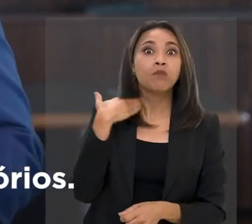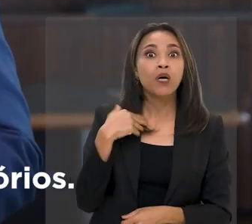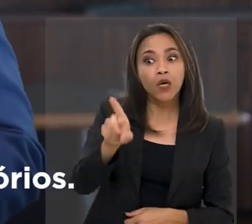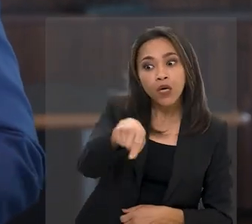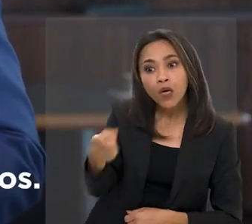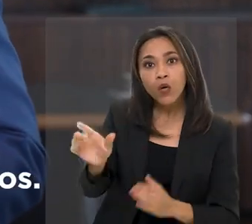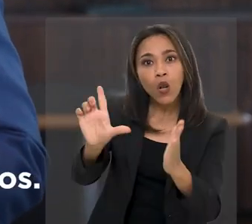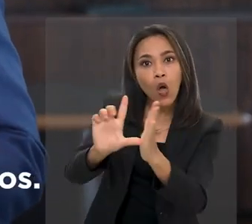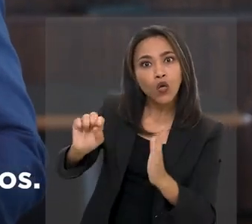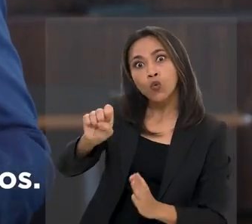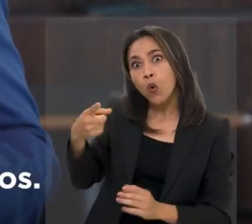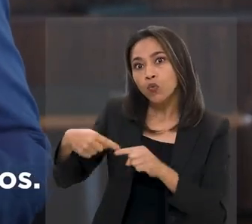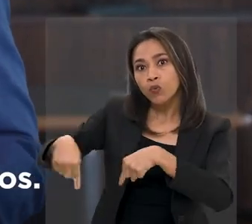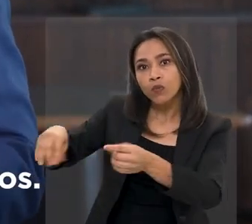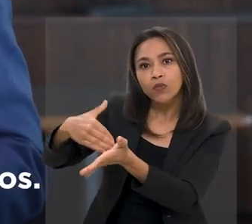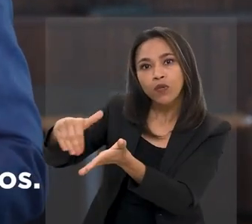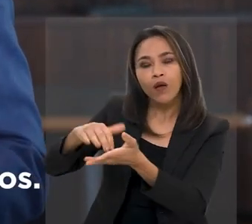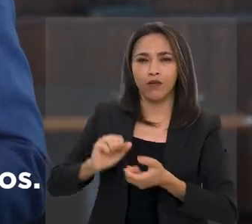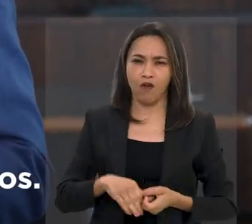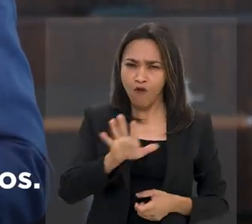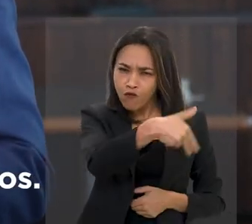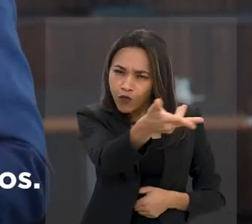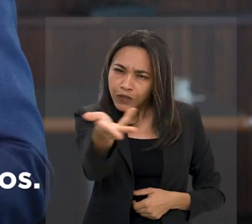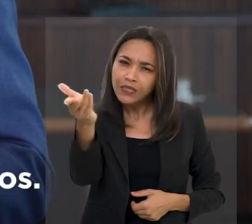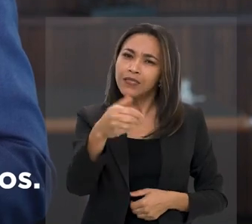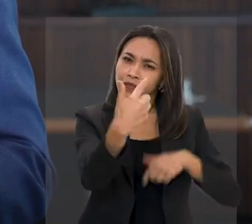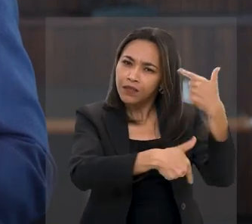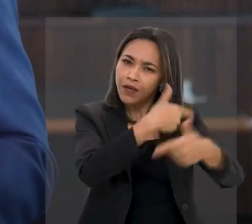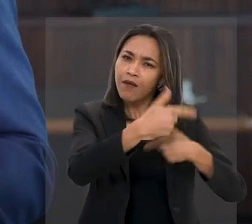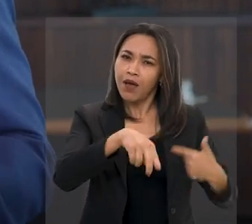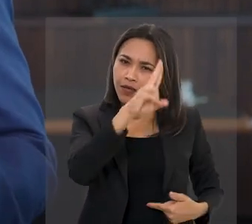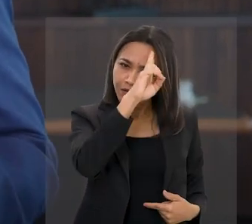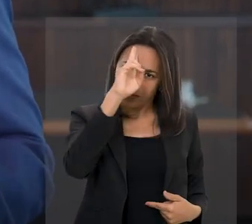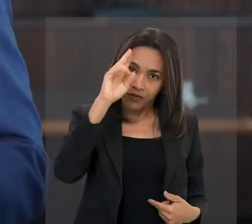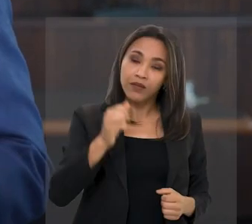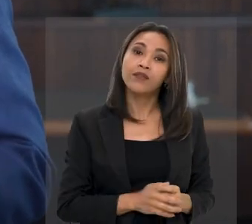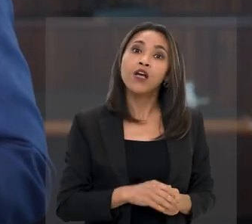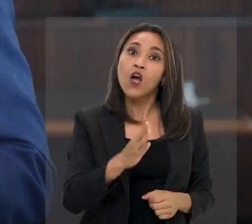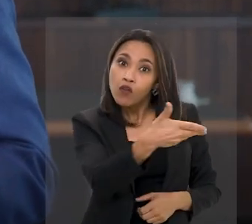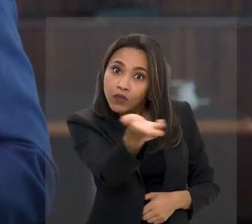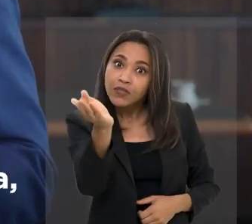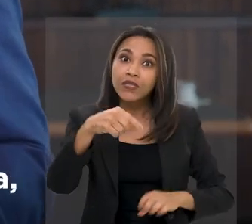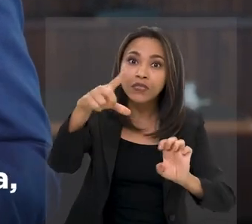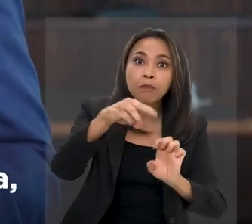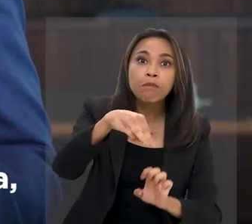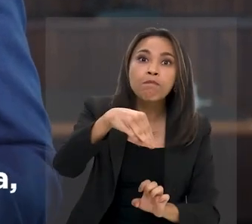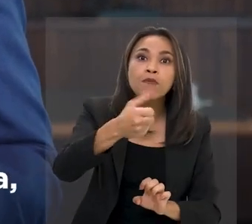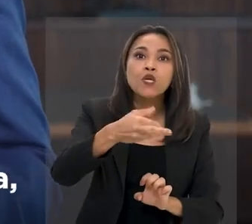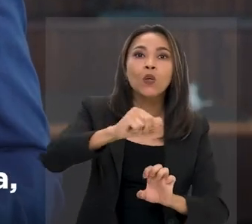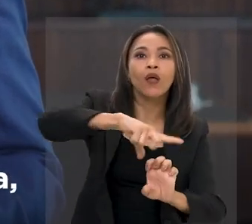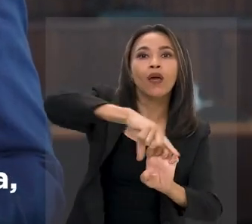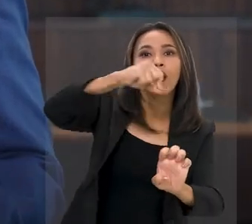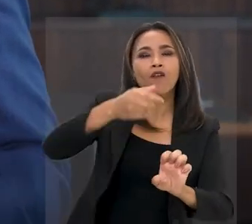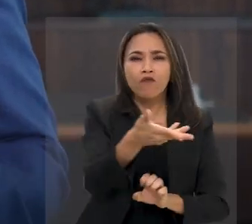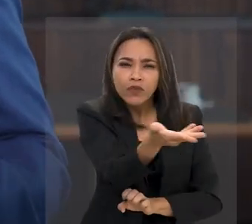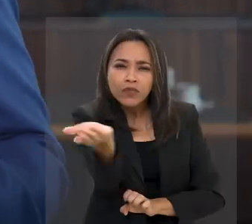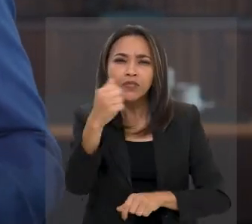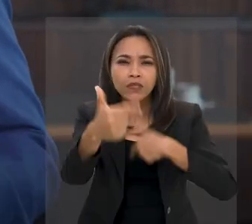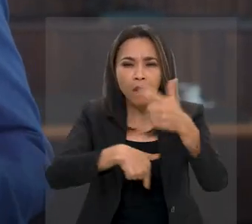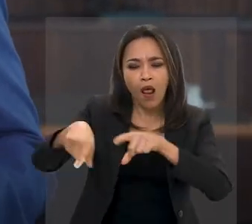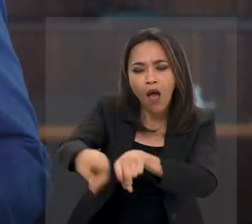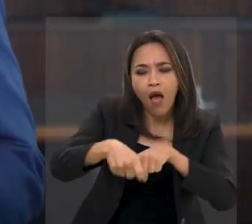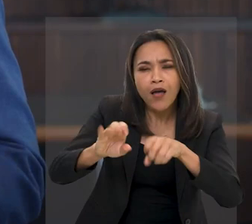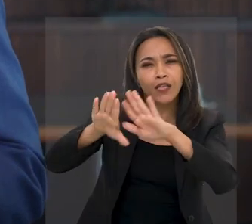nos escritórios, vocês, trabalhadores de aplicativo, vocês, microempreendedores, vocês que trabalham na lavoura, nas